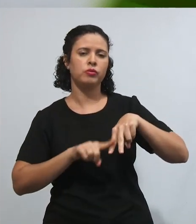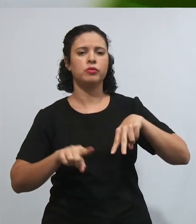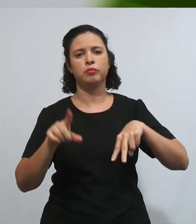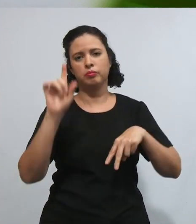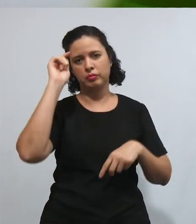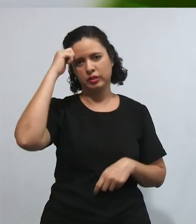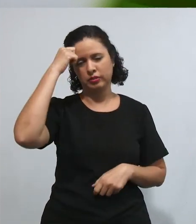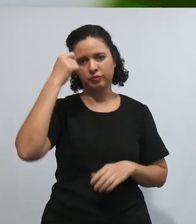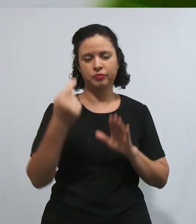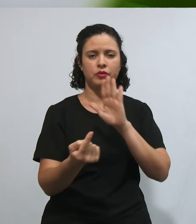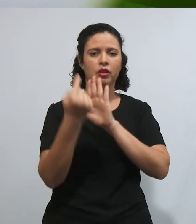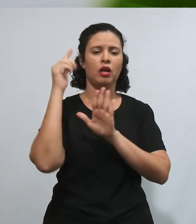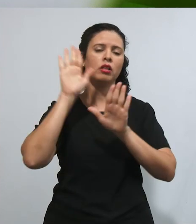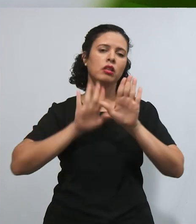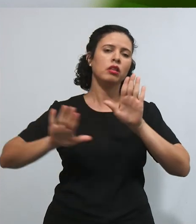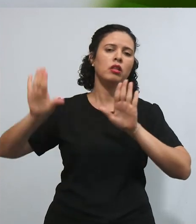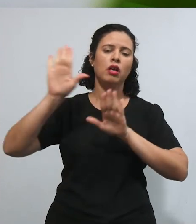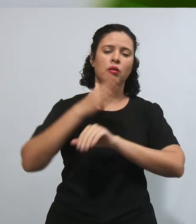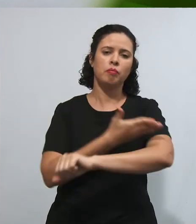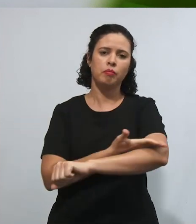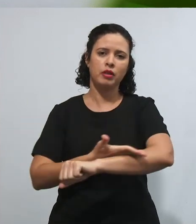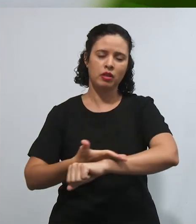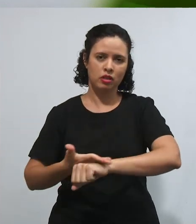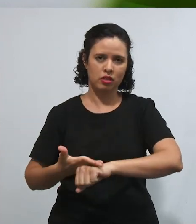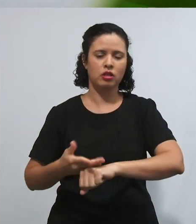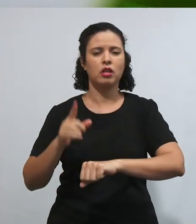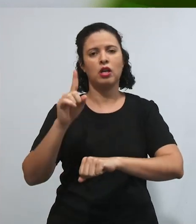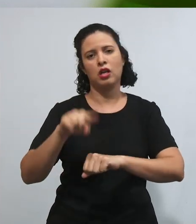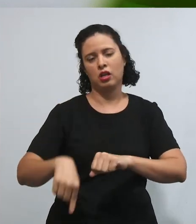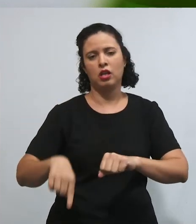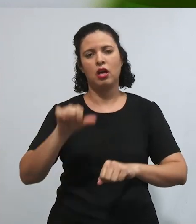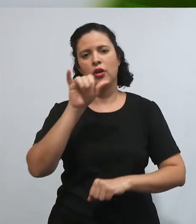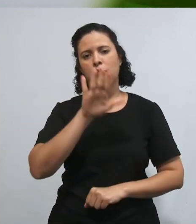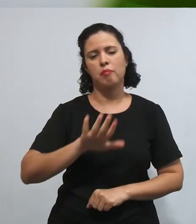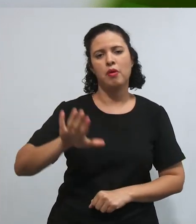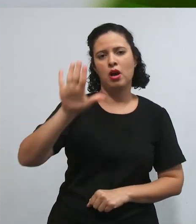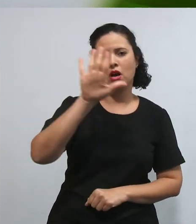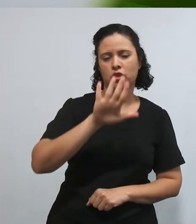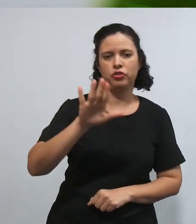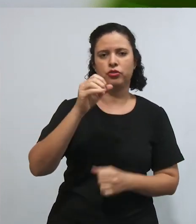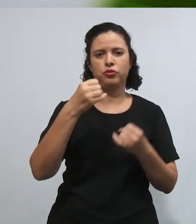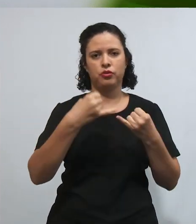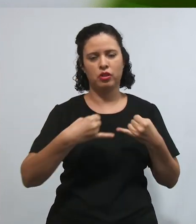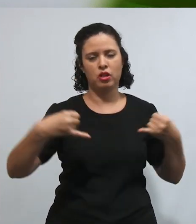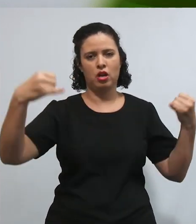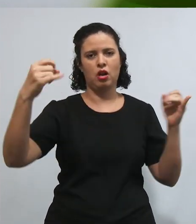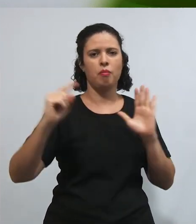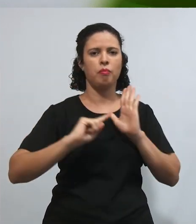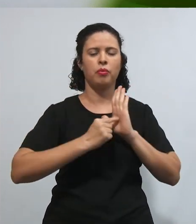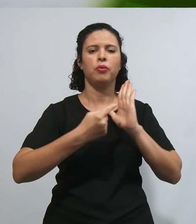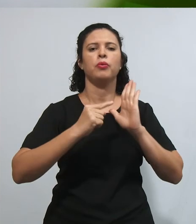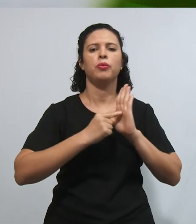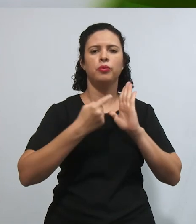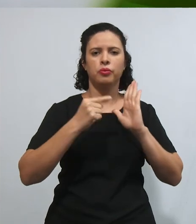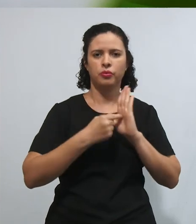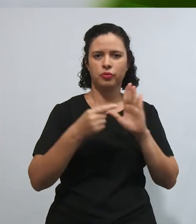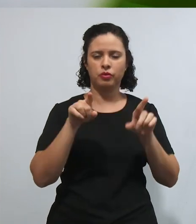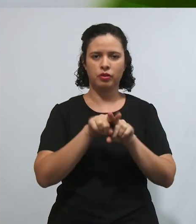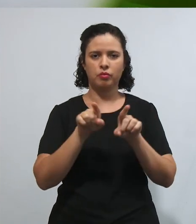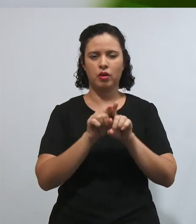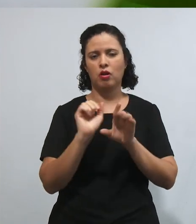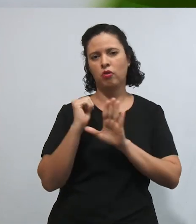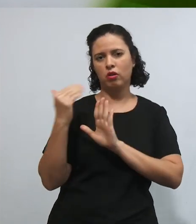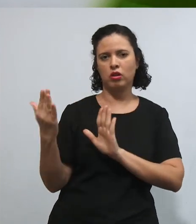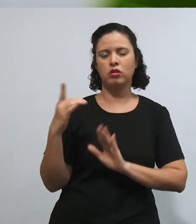Atrás de mim tem uma parede branca com uma figura geométrica que é composta por traços e pontos. E ao